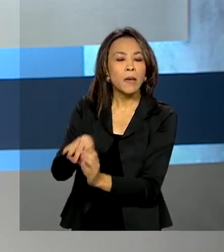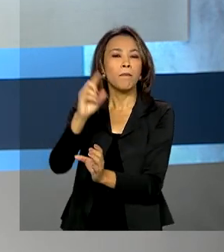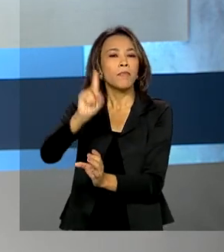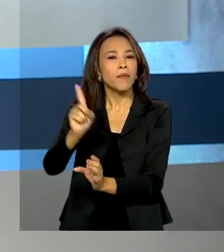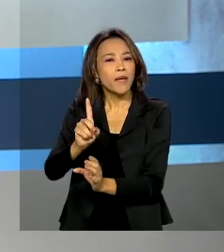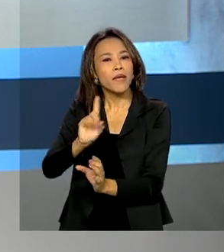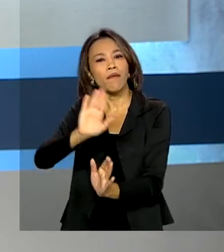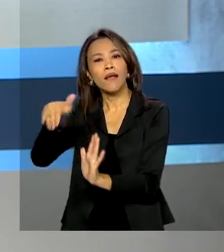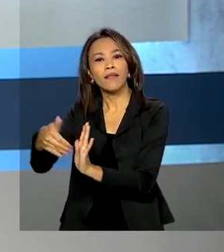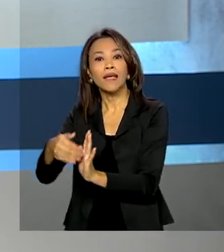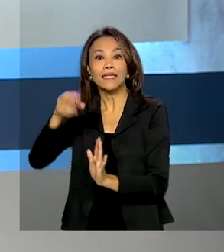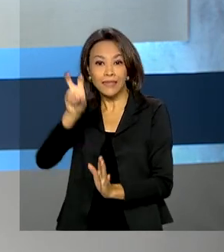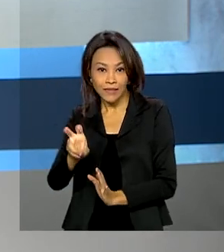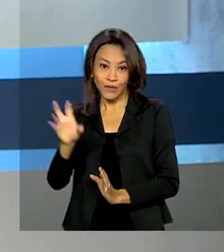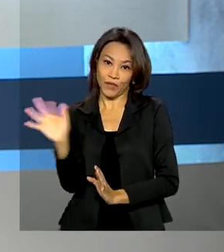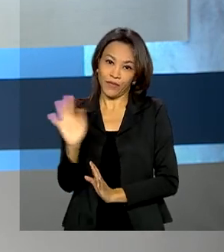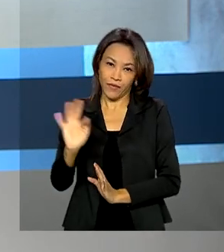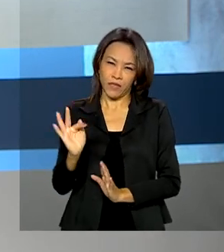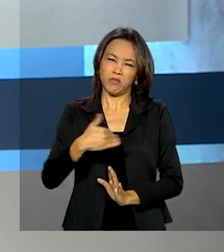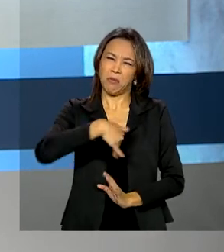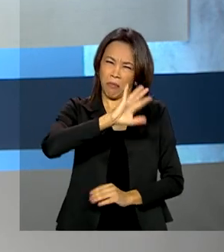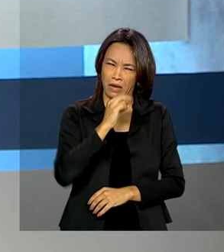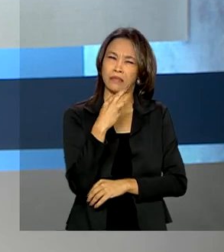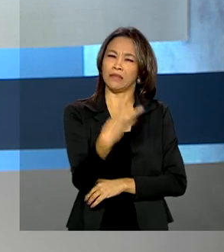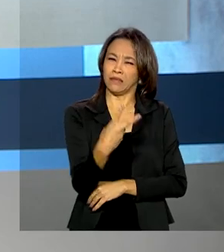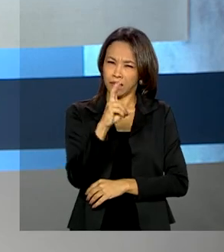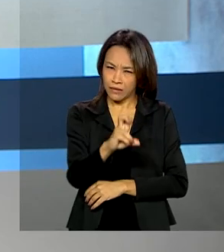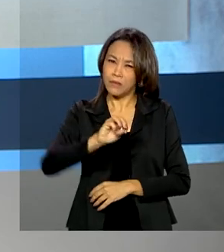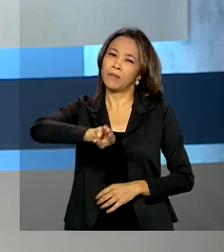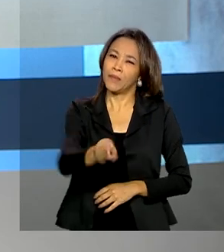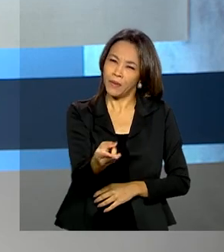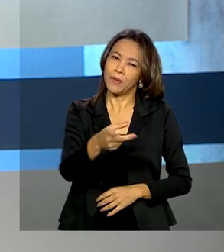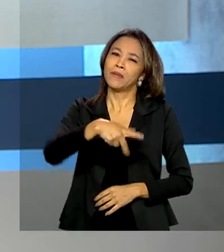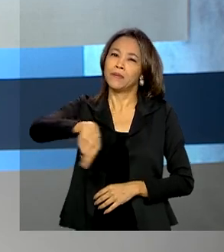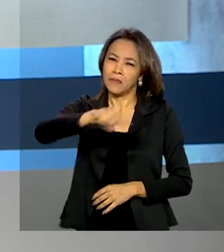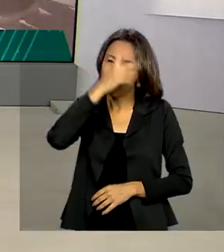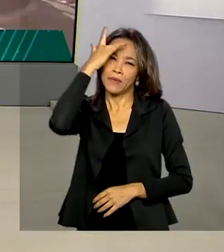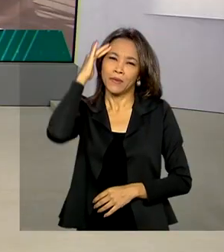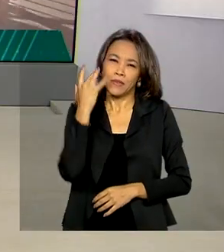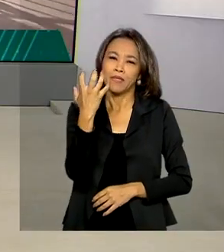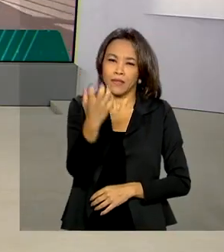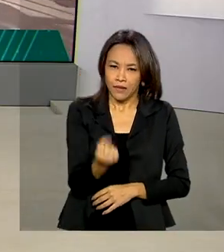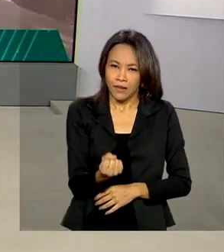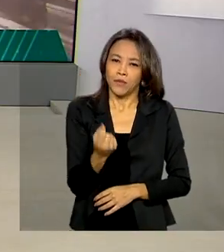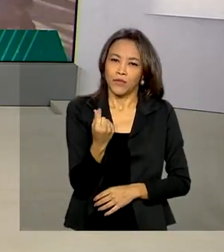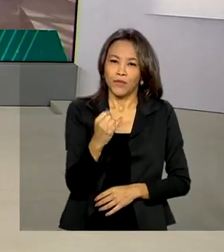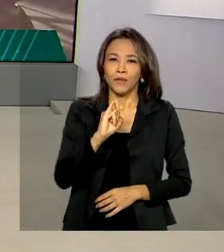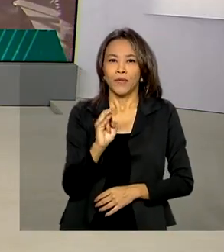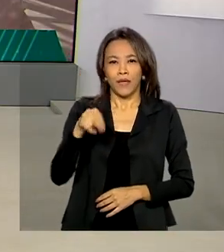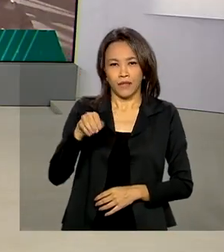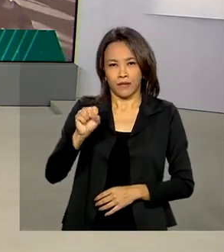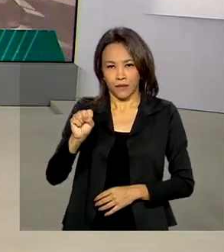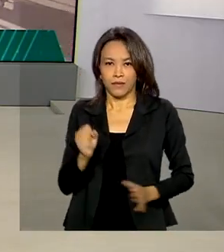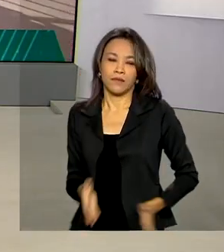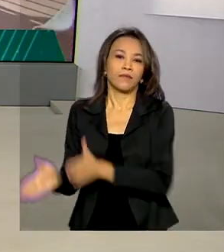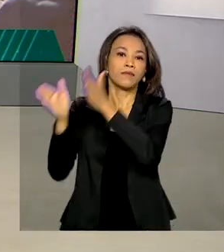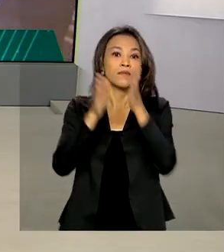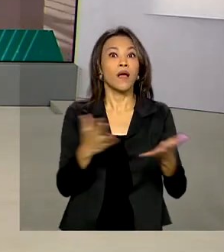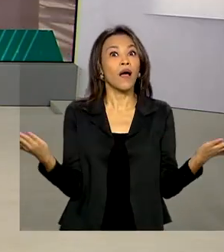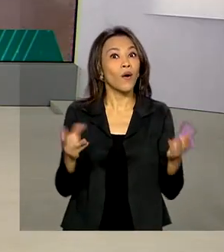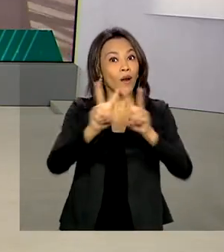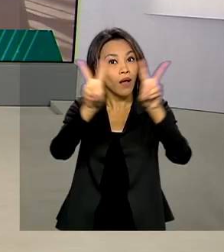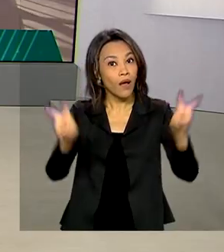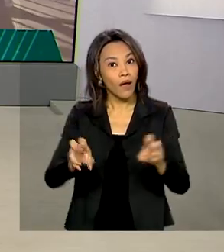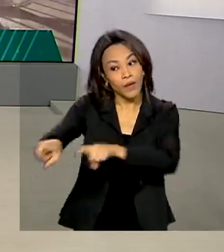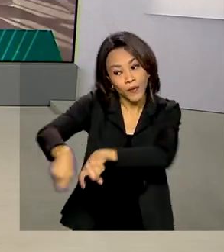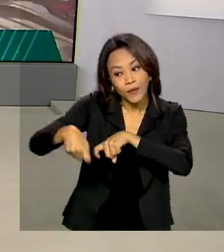fevereiro. São mais de 35 milhões de beneficiários do INSS. Agora, agricultura. A soja